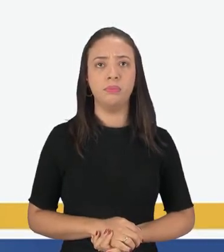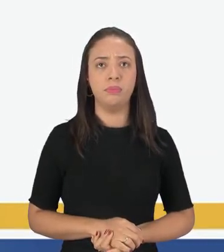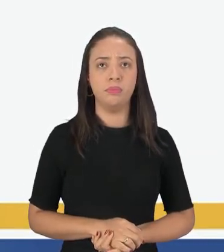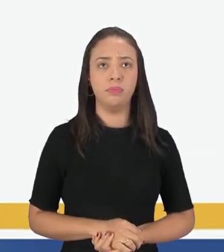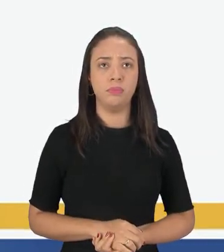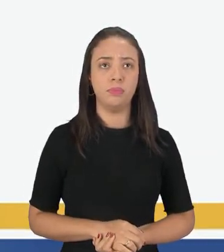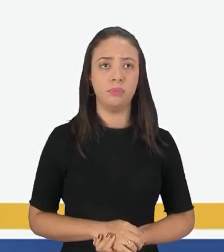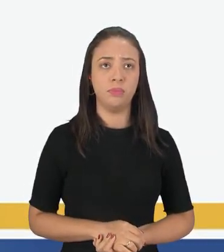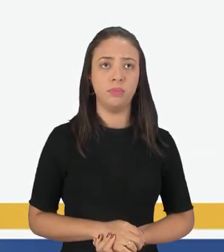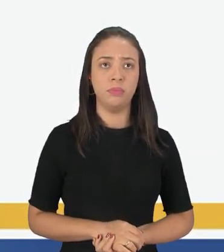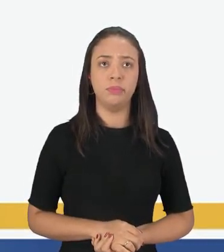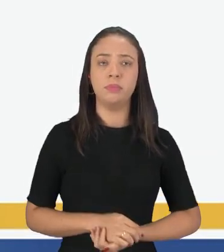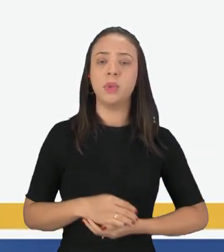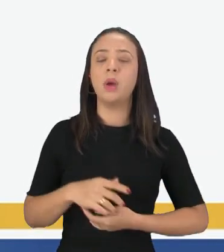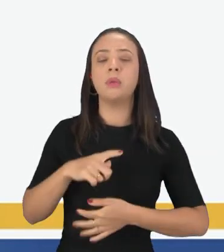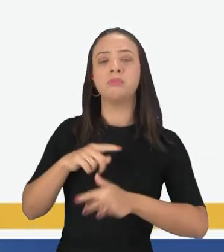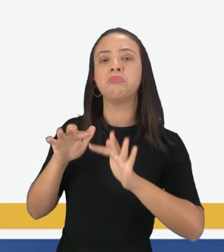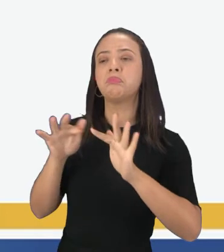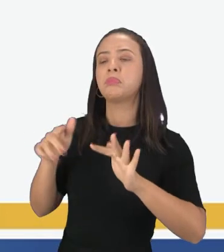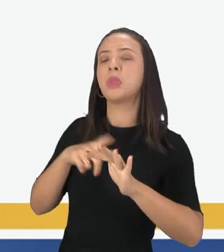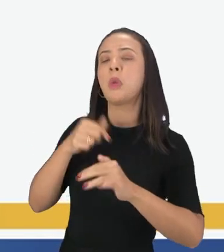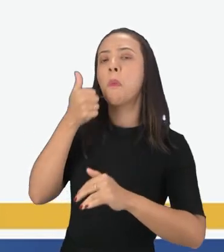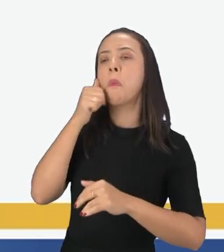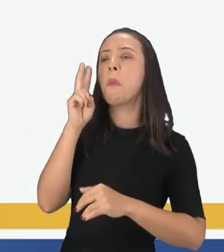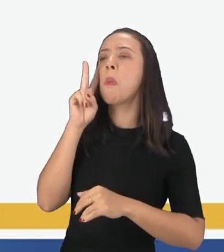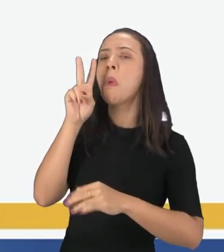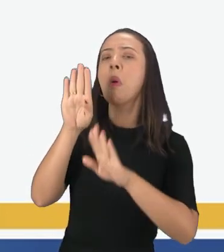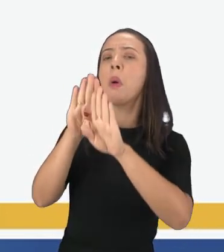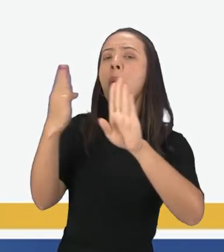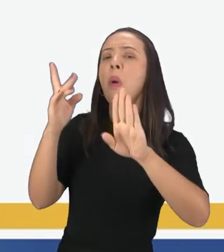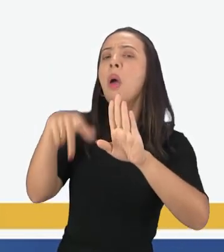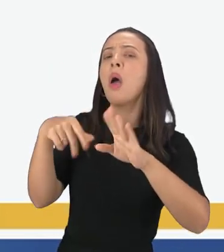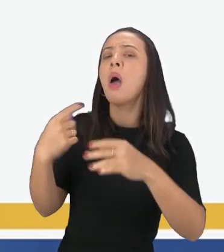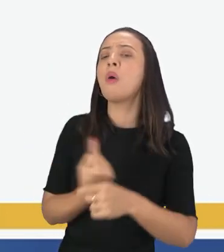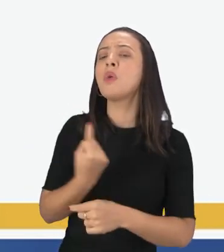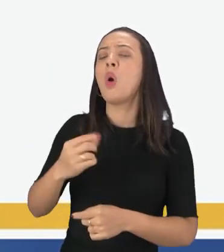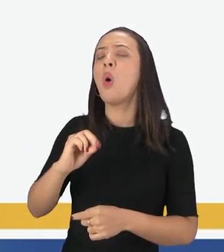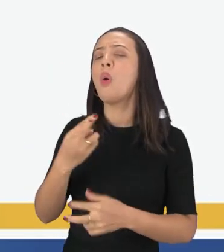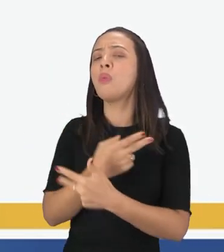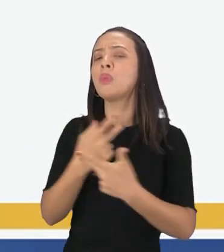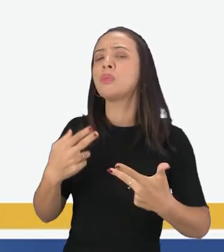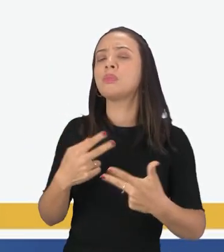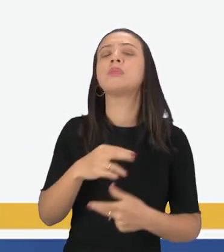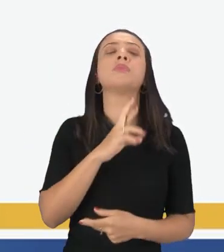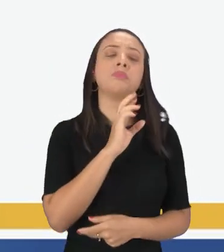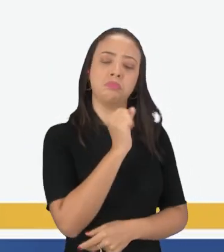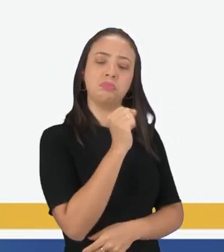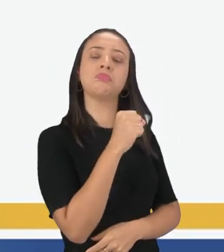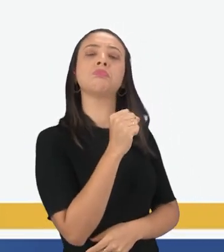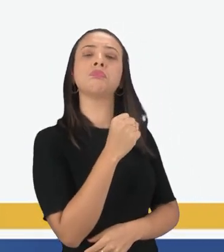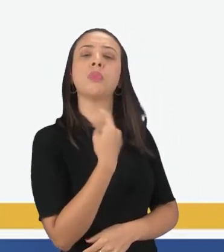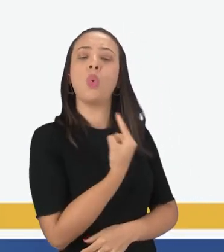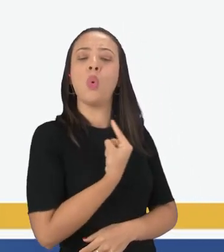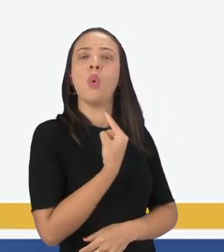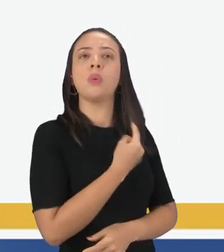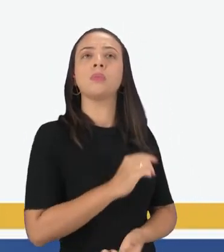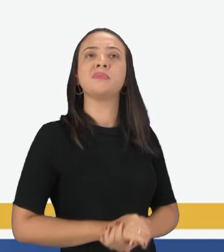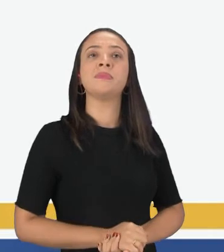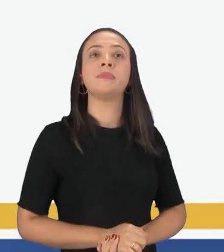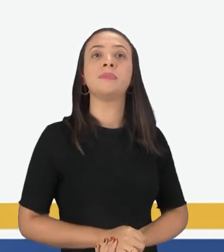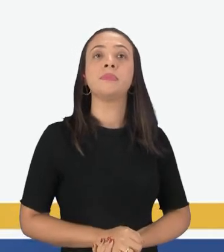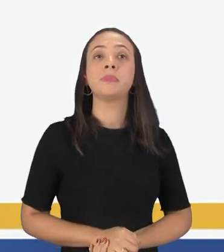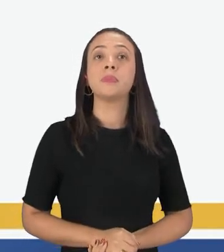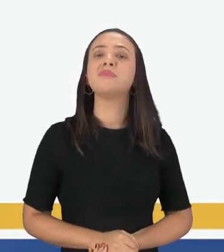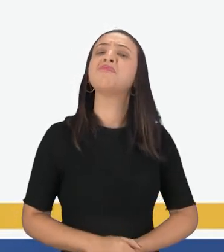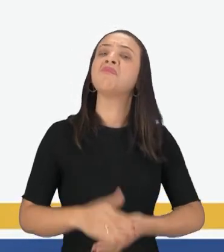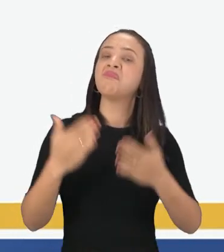Ó, Aline, a frase, há uma mulher olhando pela janela. É singular ou plural? Então, Aline respondeu corretamente. Singular. No segundo